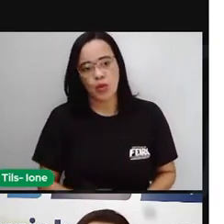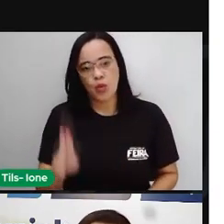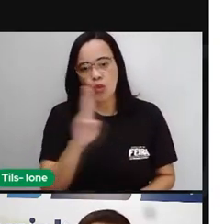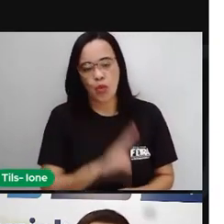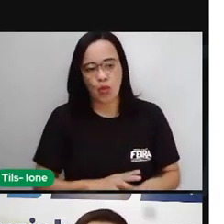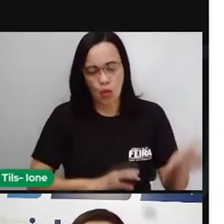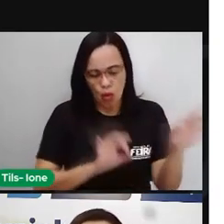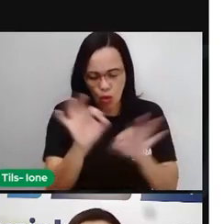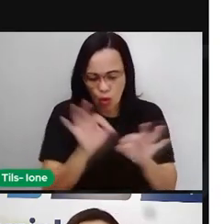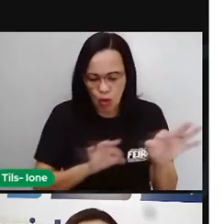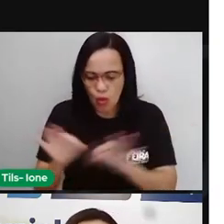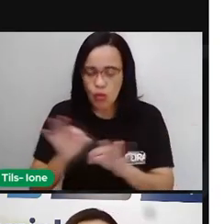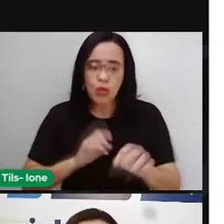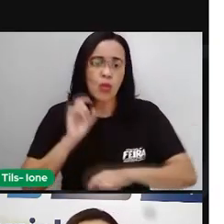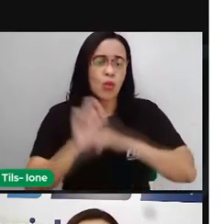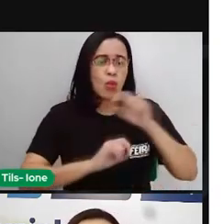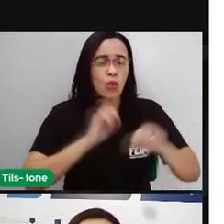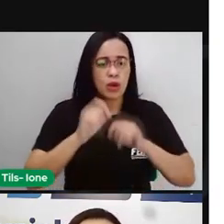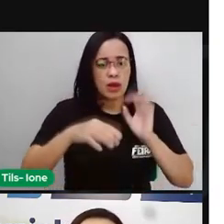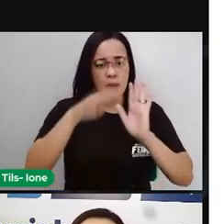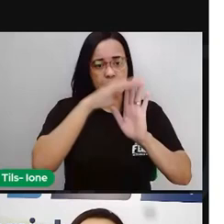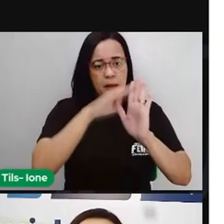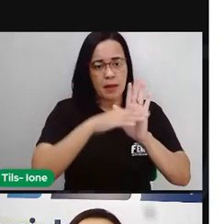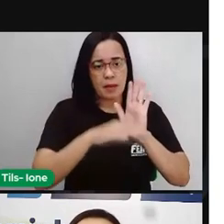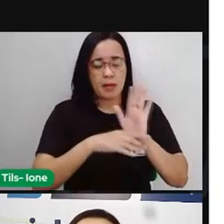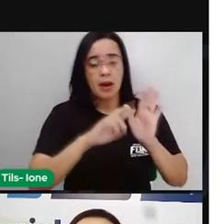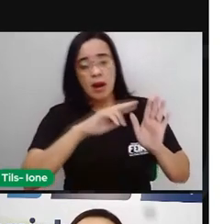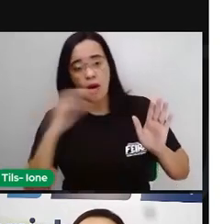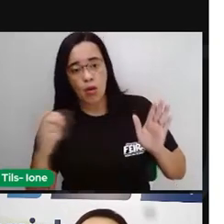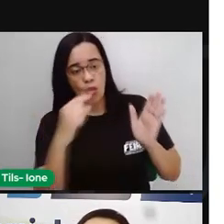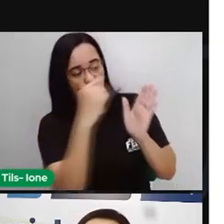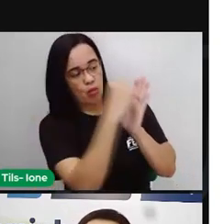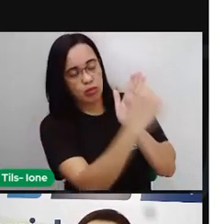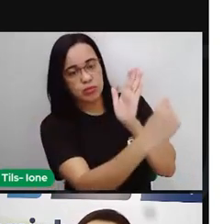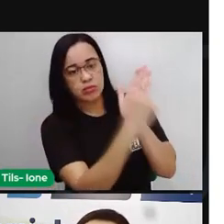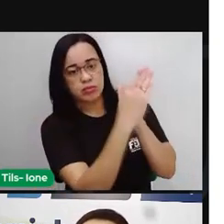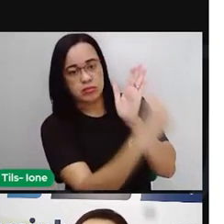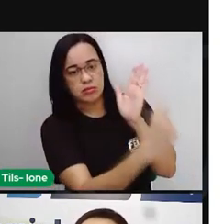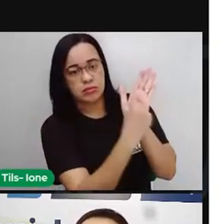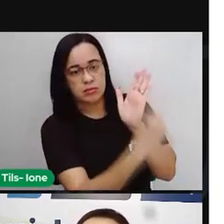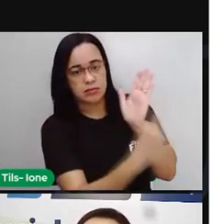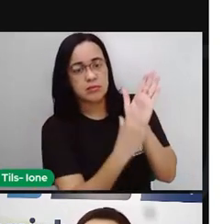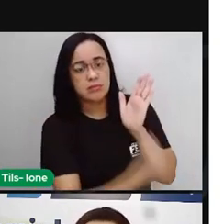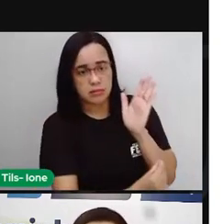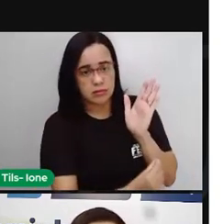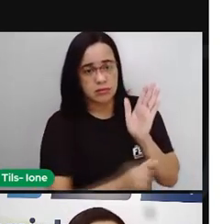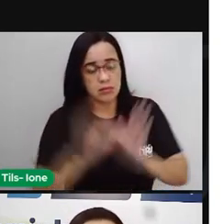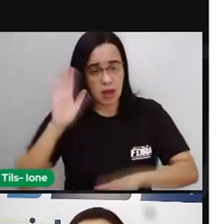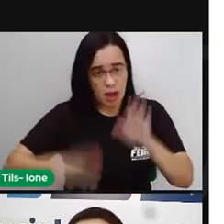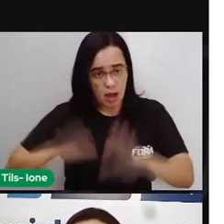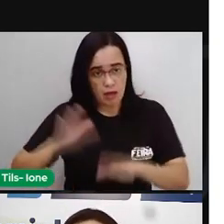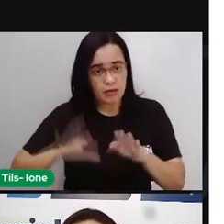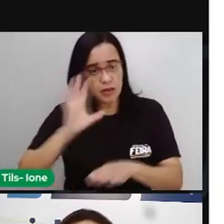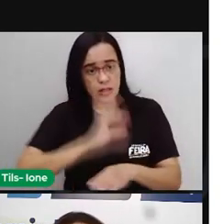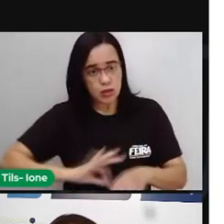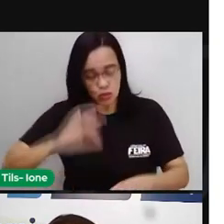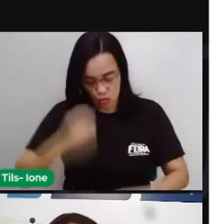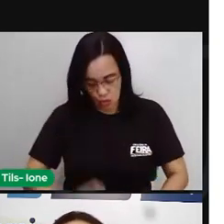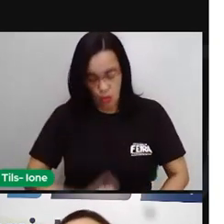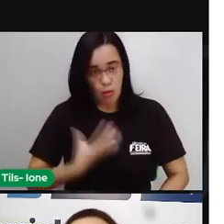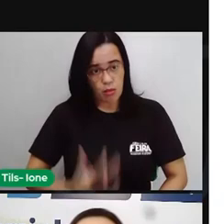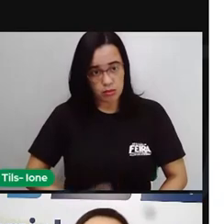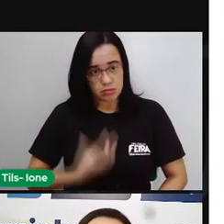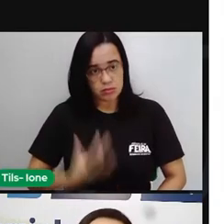organizar, né? As estrofes. Lembrando aí que nem todos os poemas possuem rima. Ela não deixa de ser um